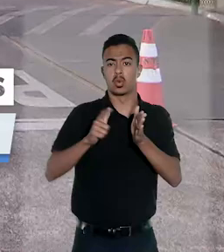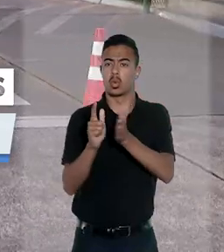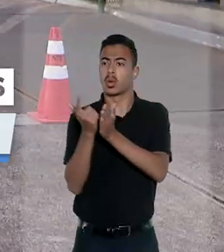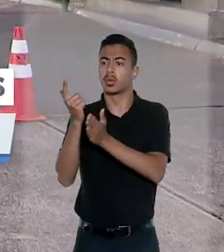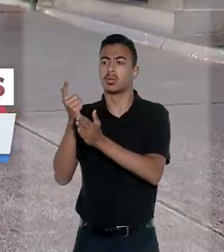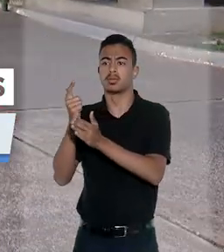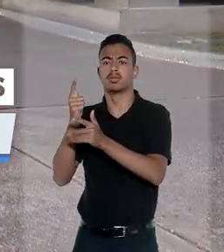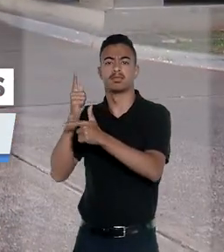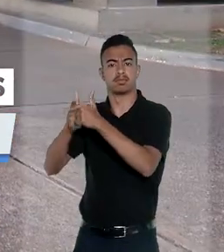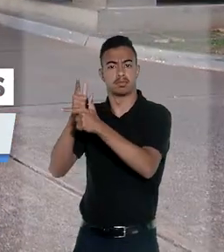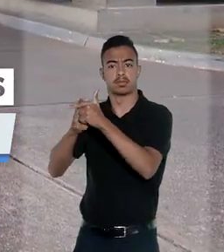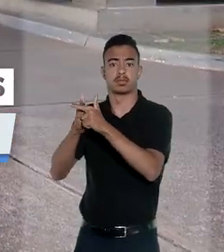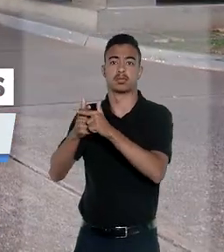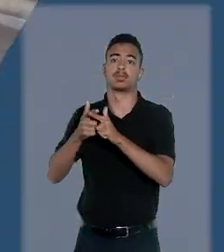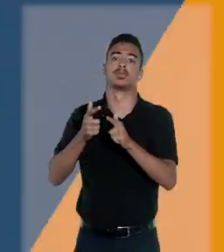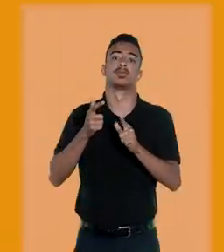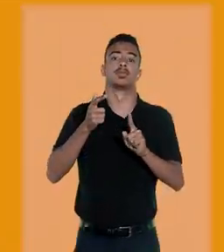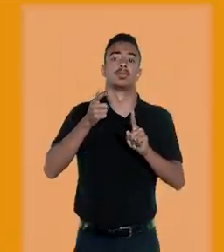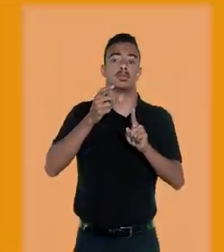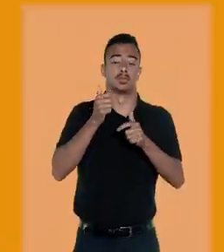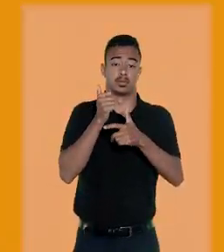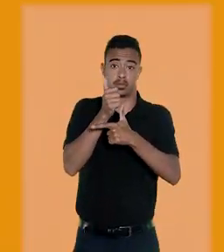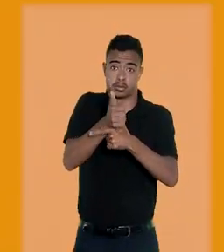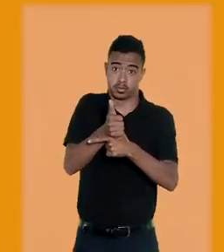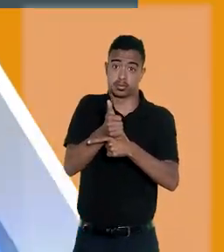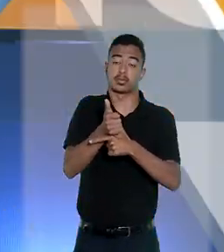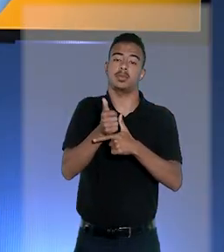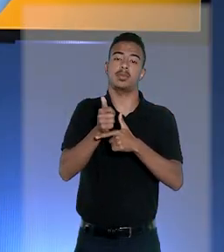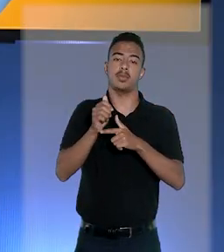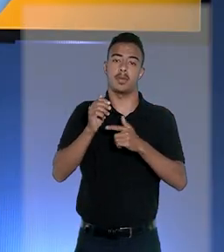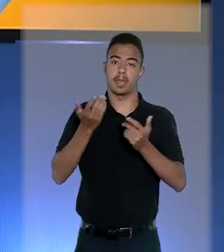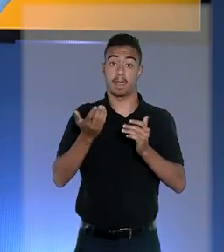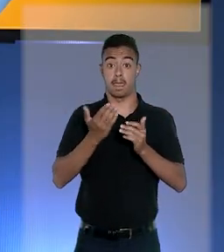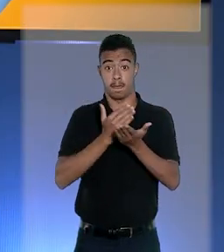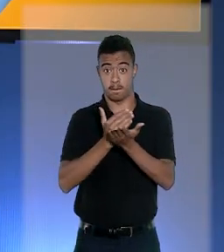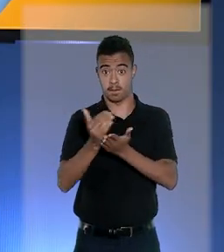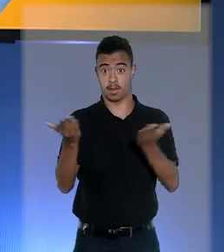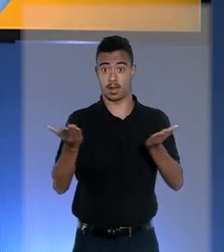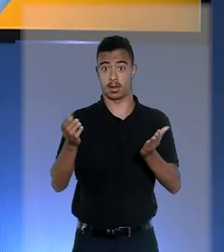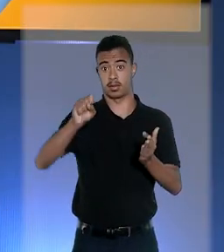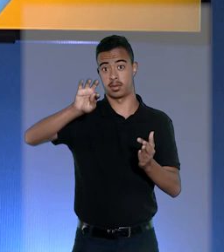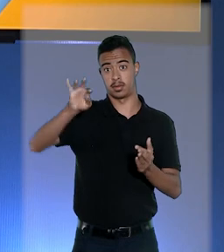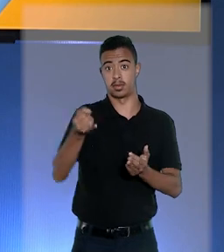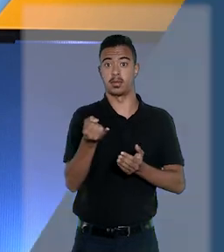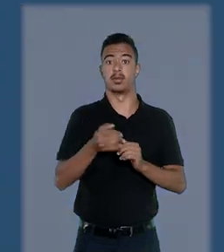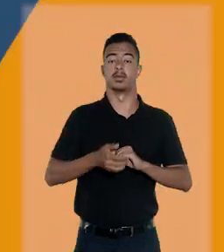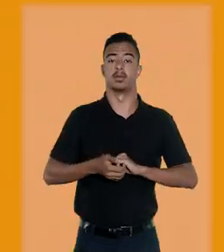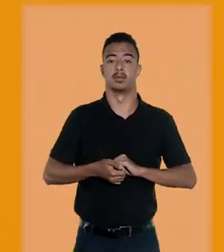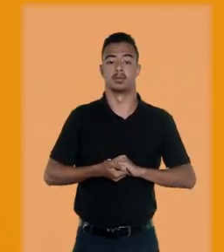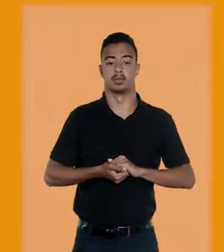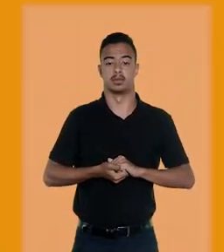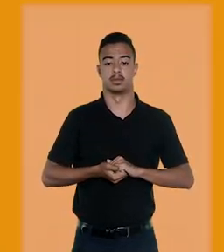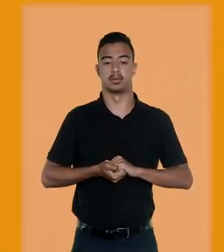que criticou o Procurador-Geral da República. O STJ Notícias começa agora.